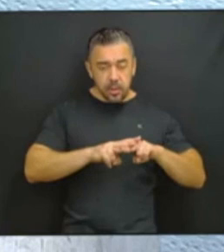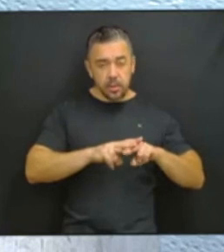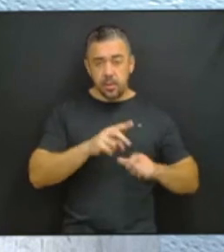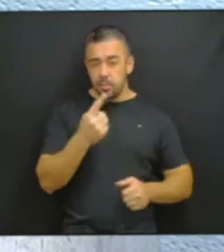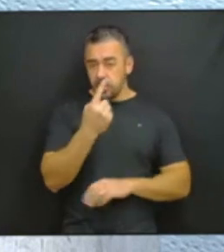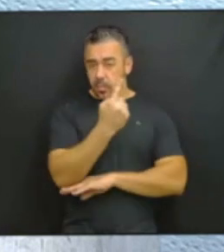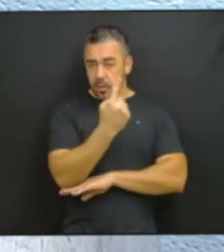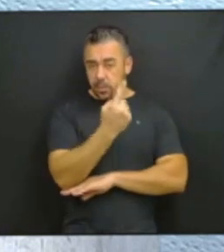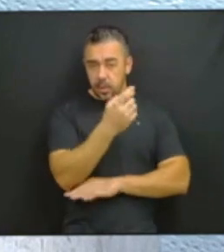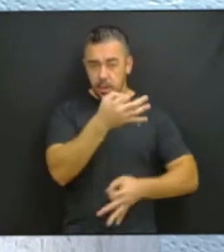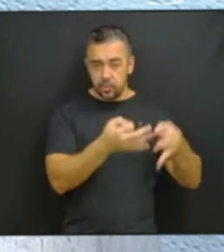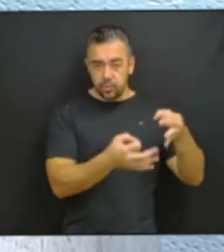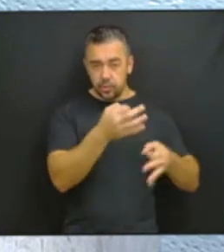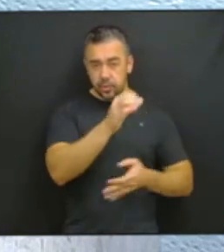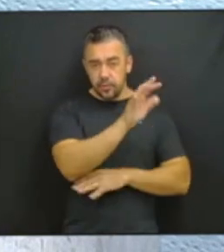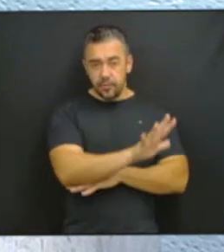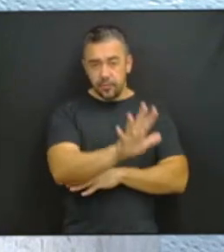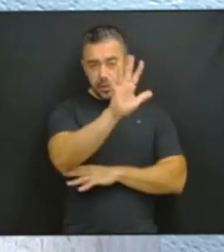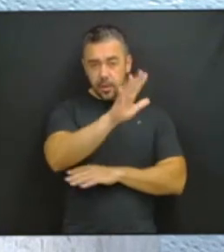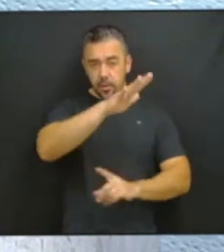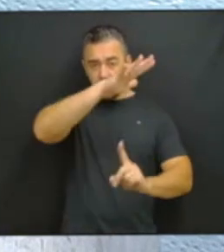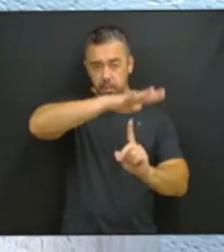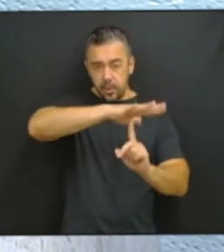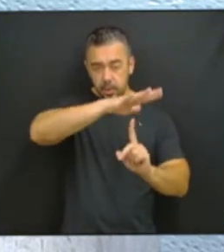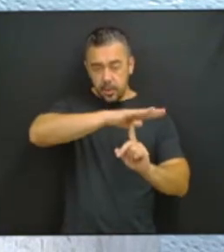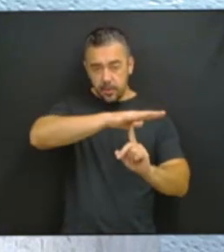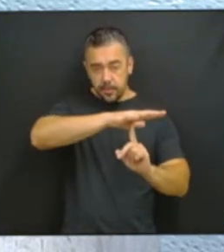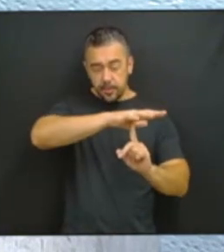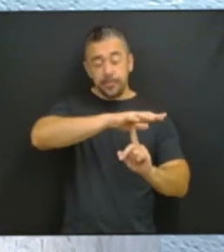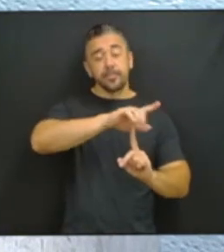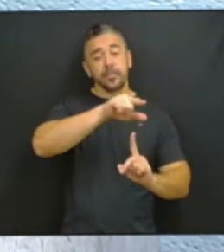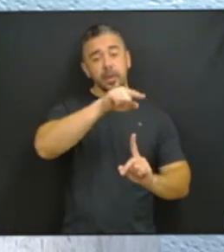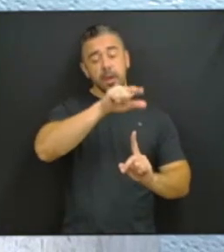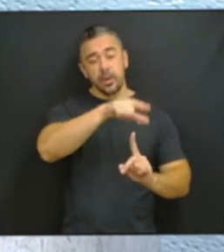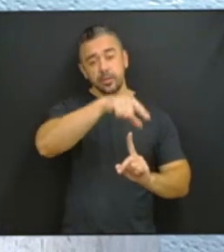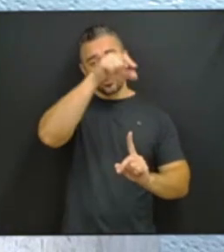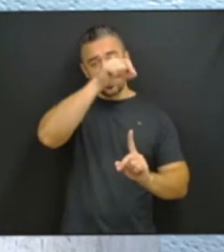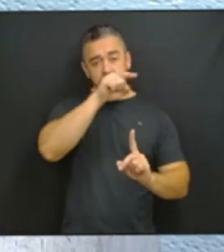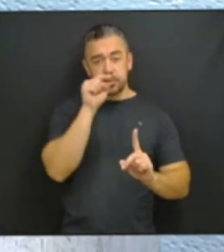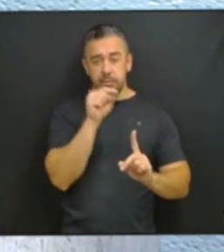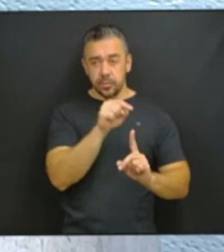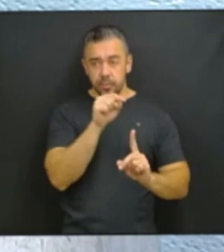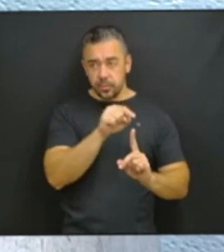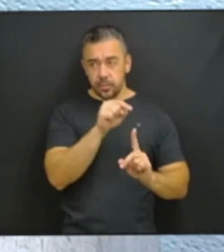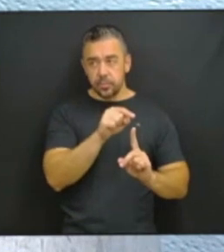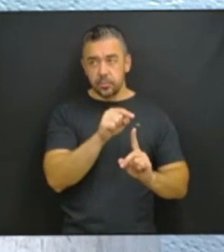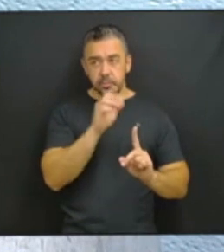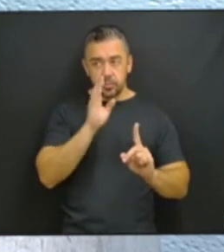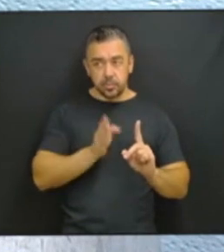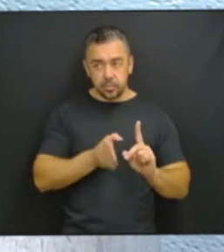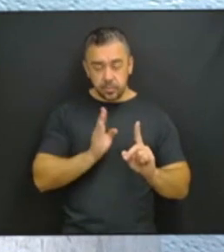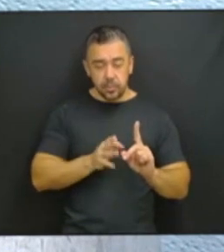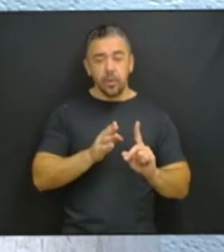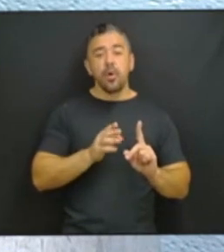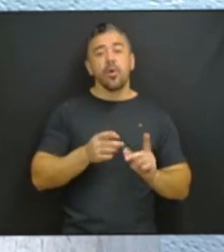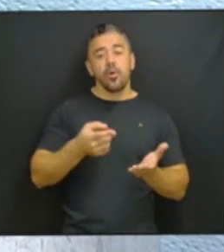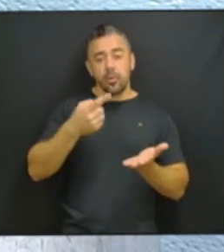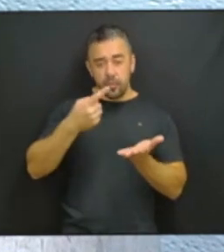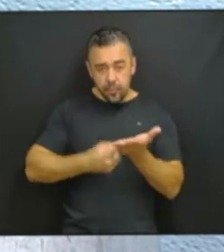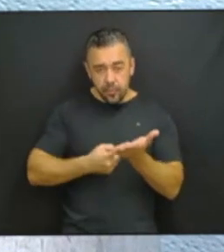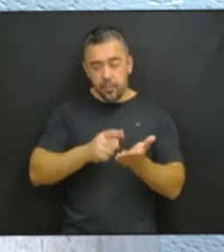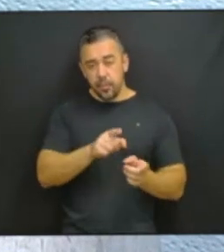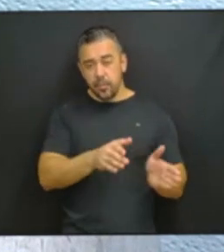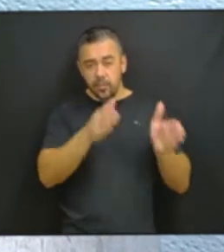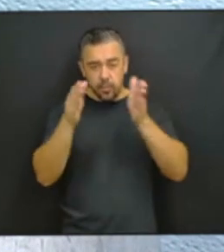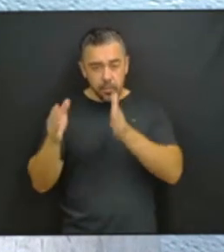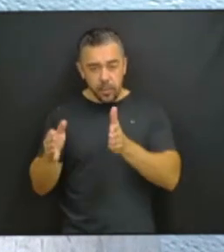pela Justiça Federal do Paraná e esta decisão foi confirmada pelo Tribunal